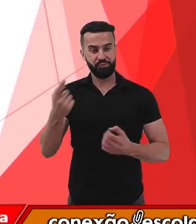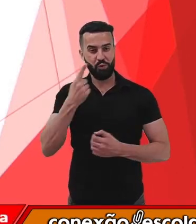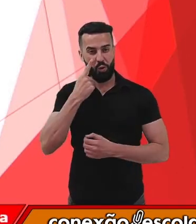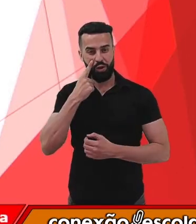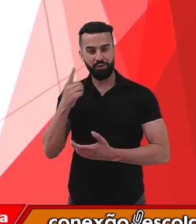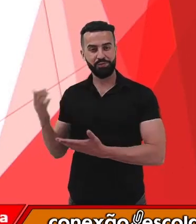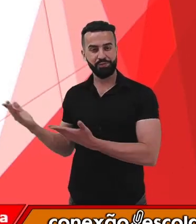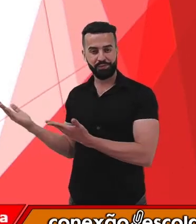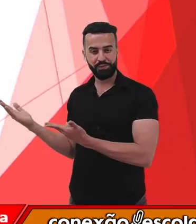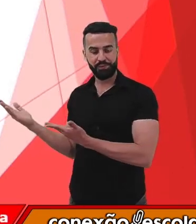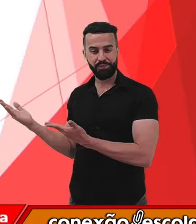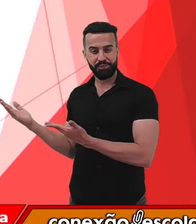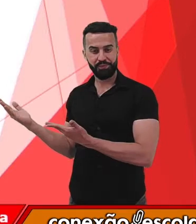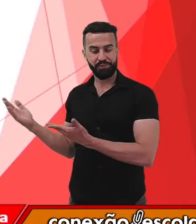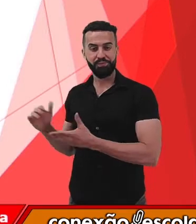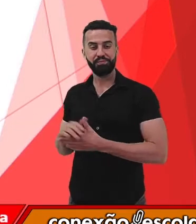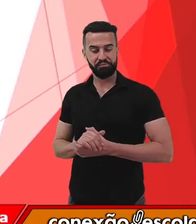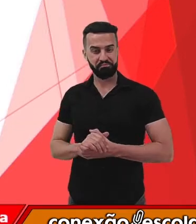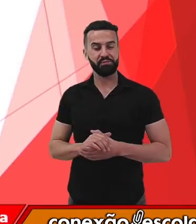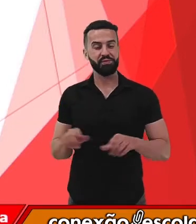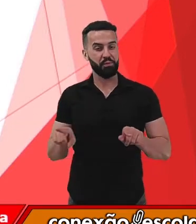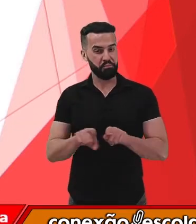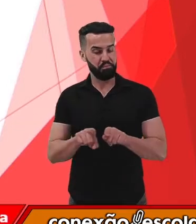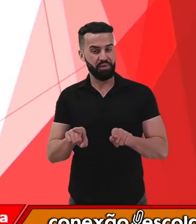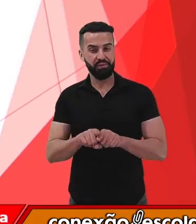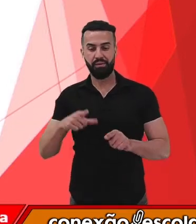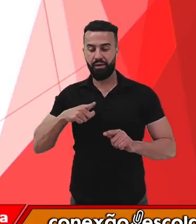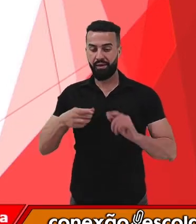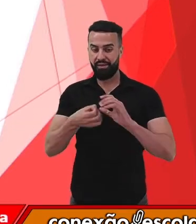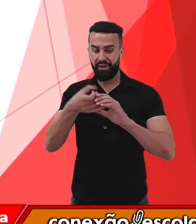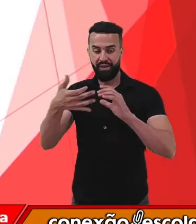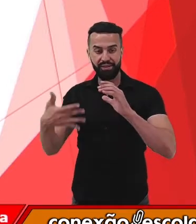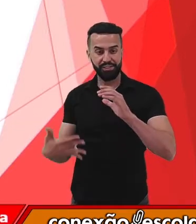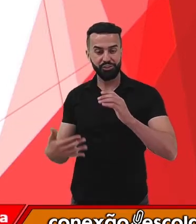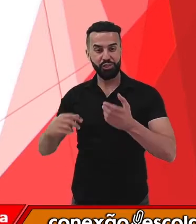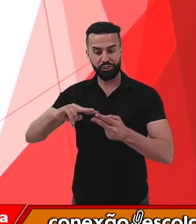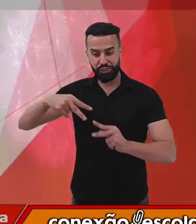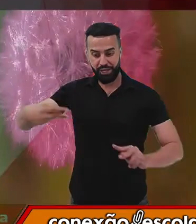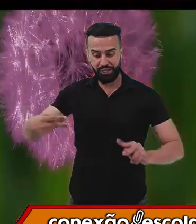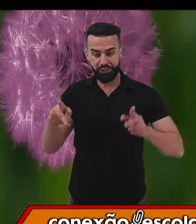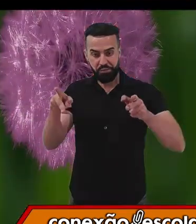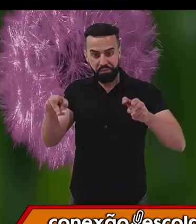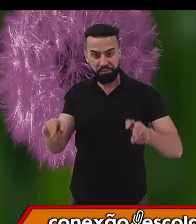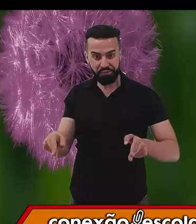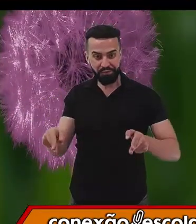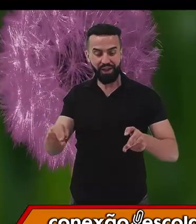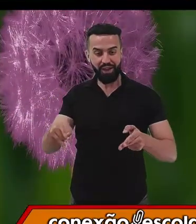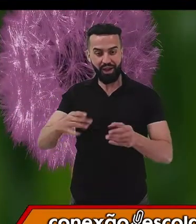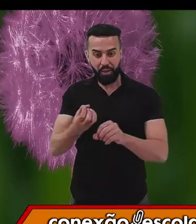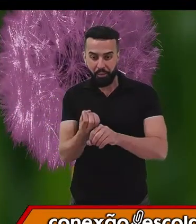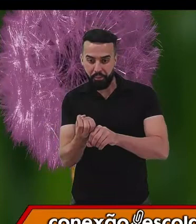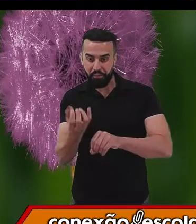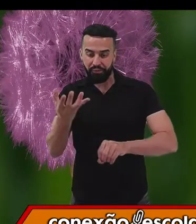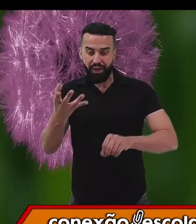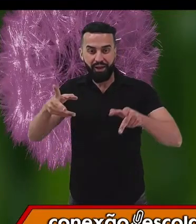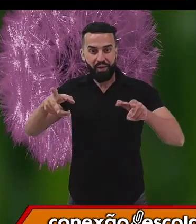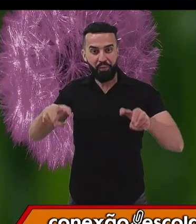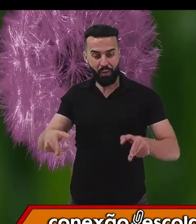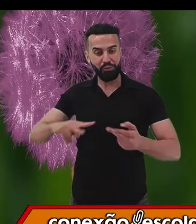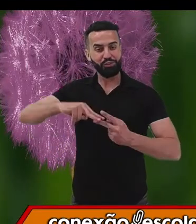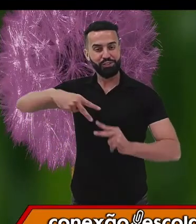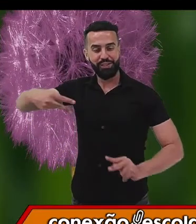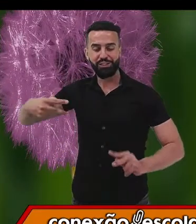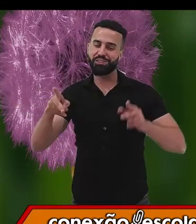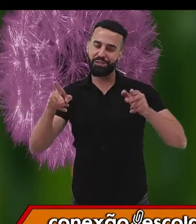indivíduo mais novo, se desenvolve com características muito semelhantes à do primeiro, já que o material genético